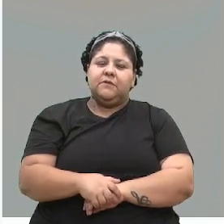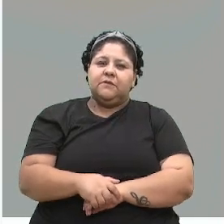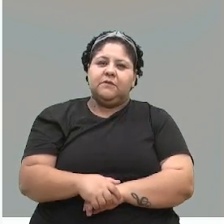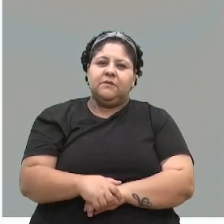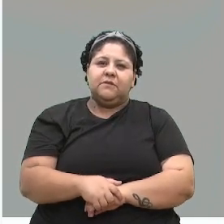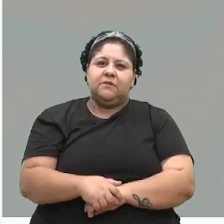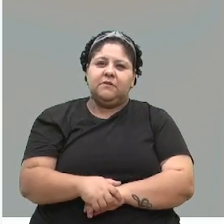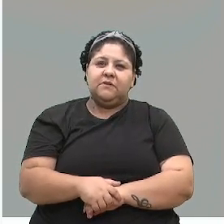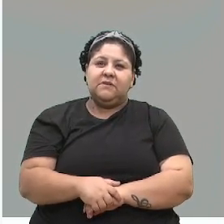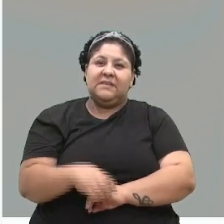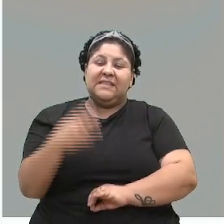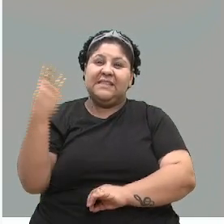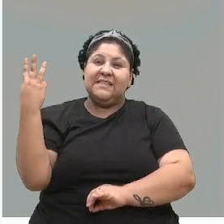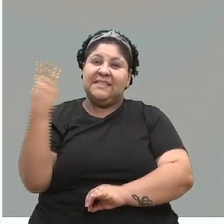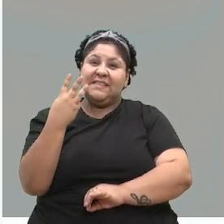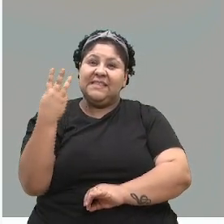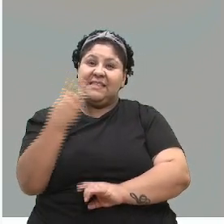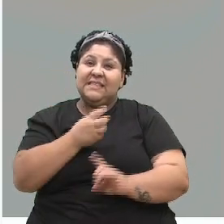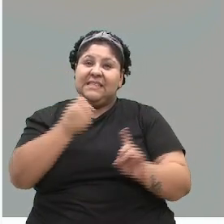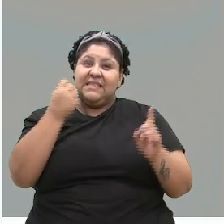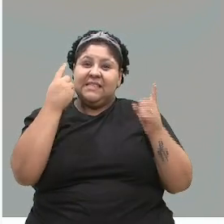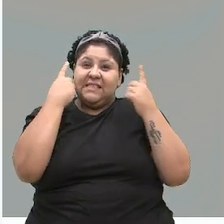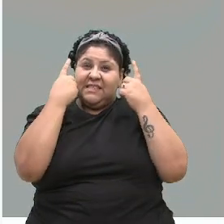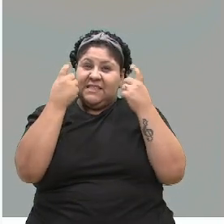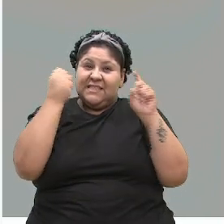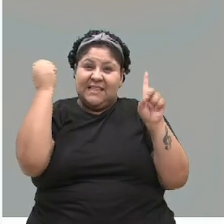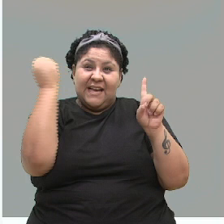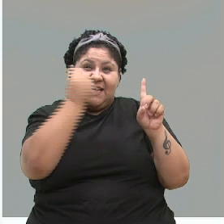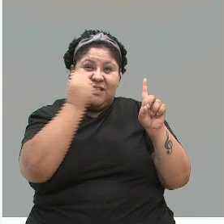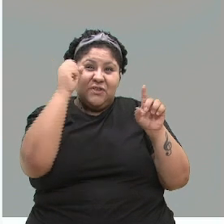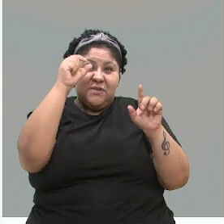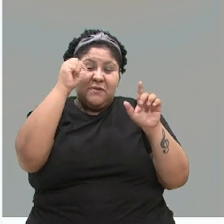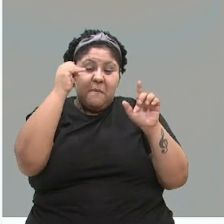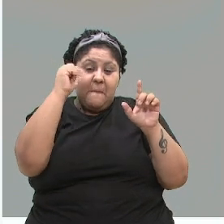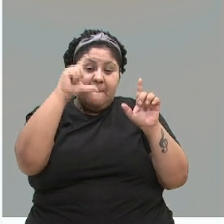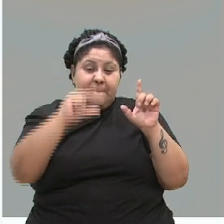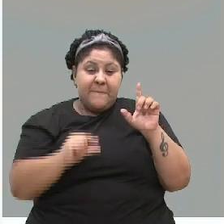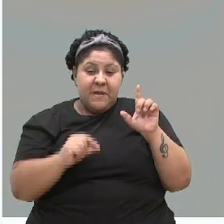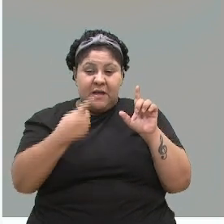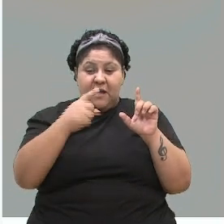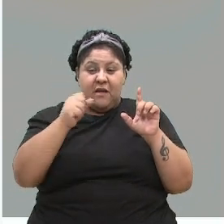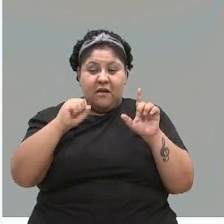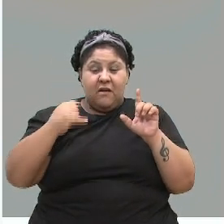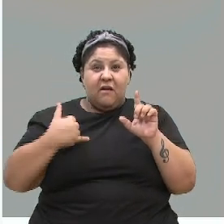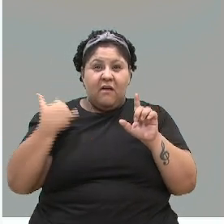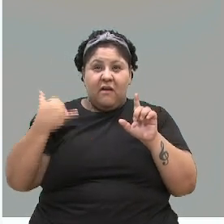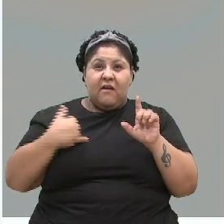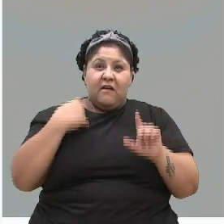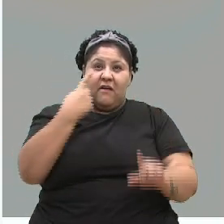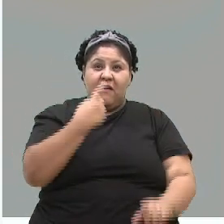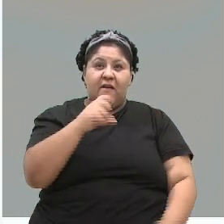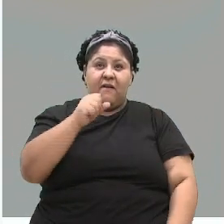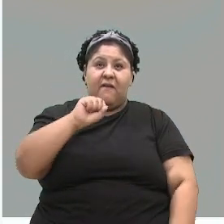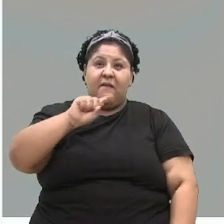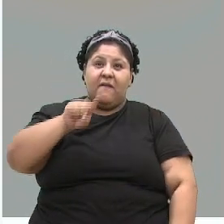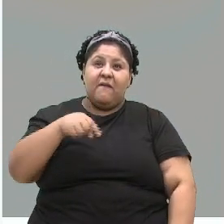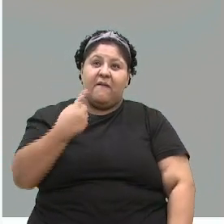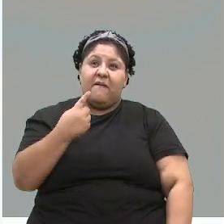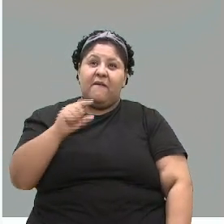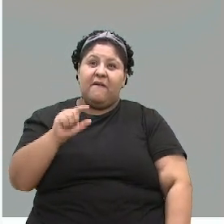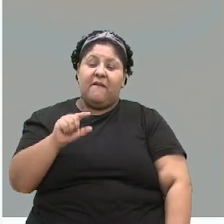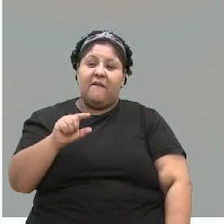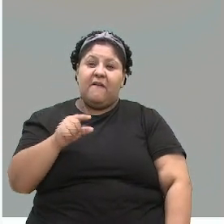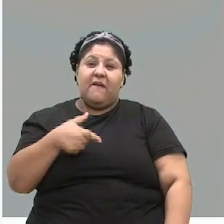Três agressores eram menores de 18 anos. 78,1% com antecedentes